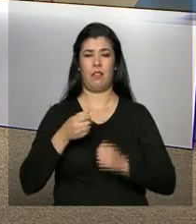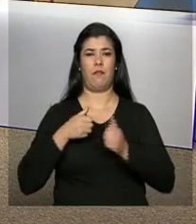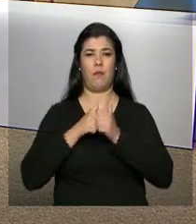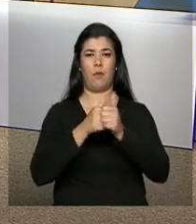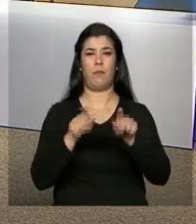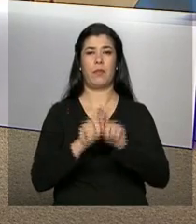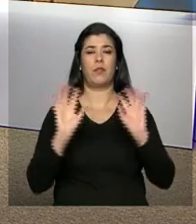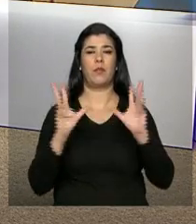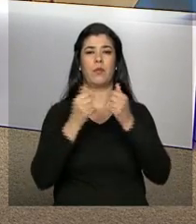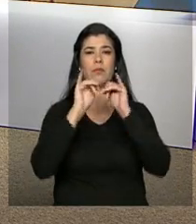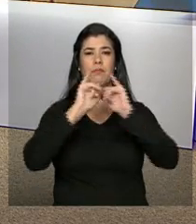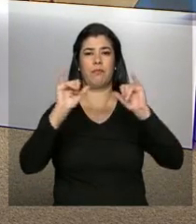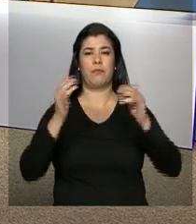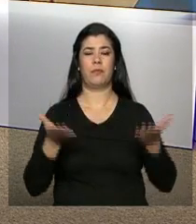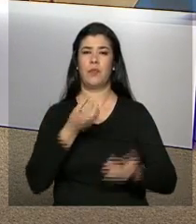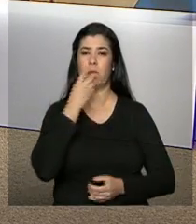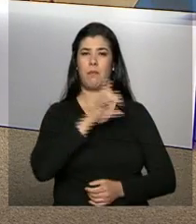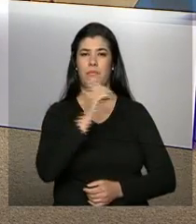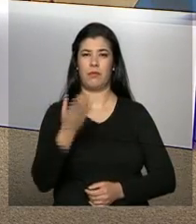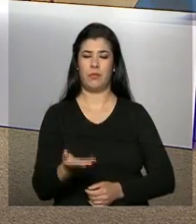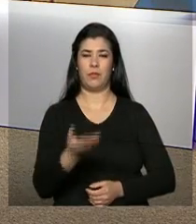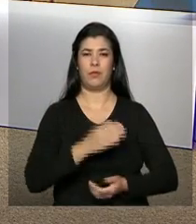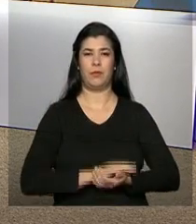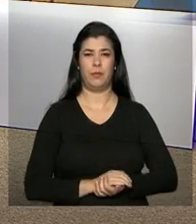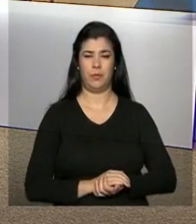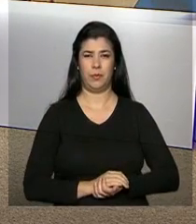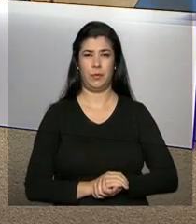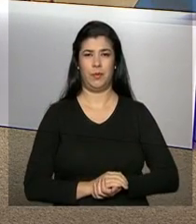acompanhar a divulgação. Bom dia, Ana Gabriela.